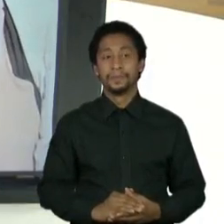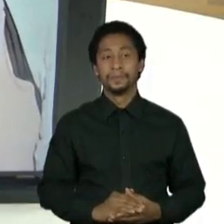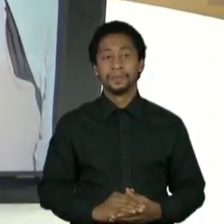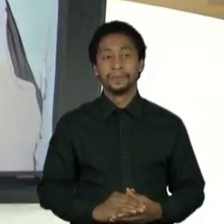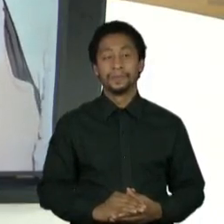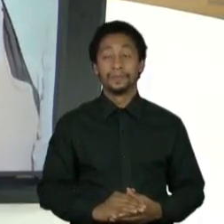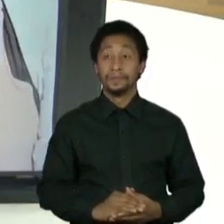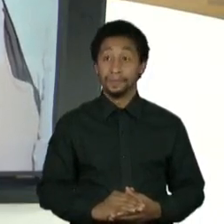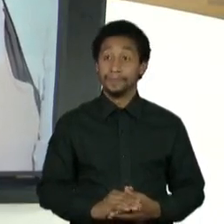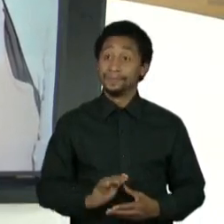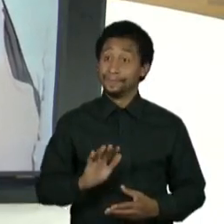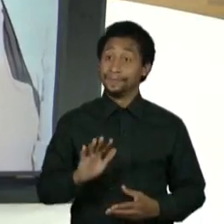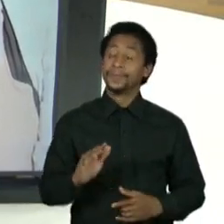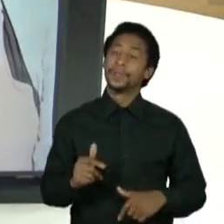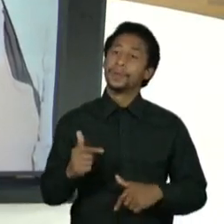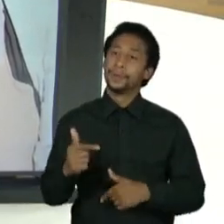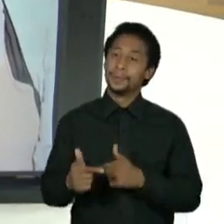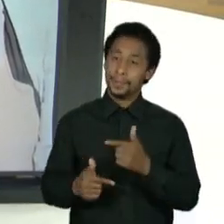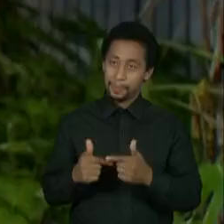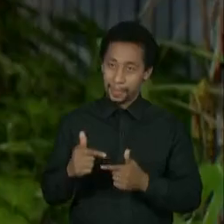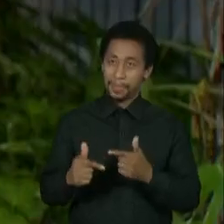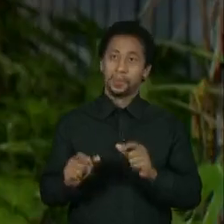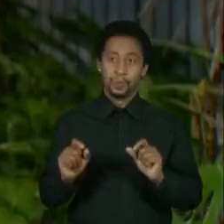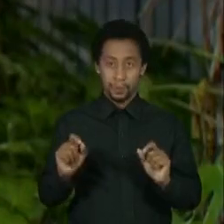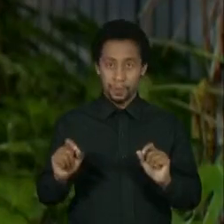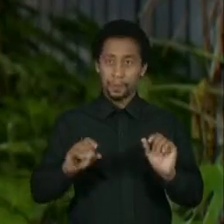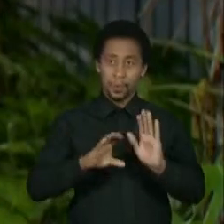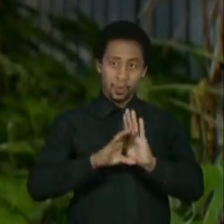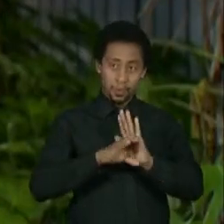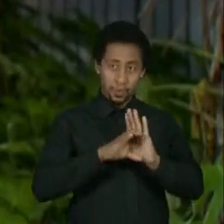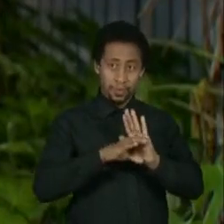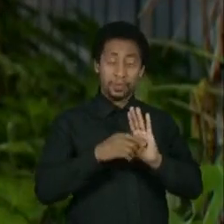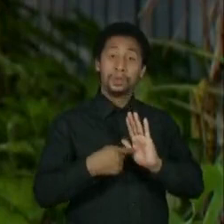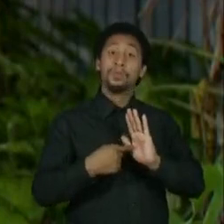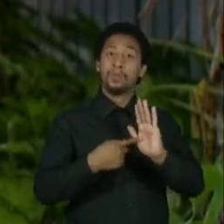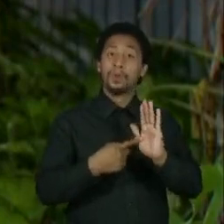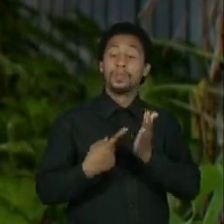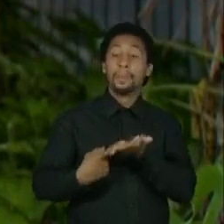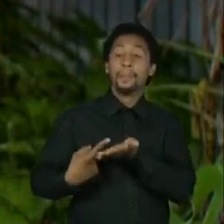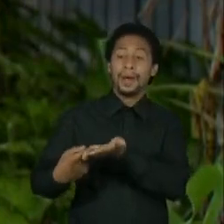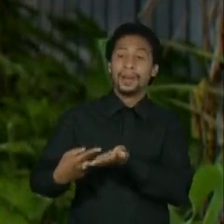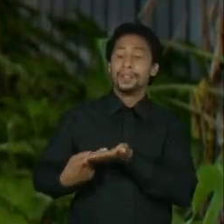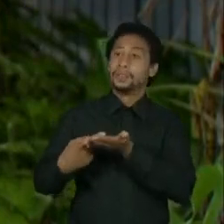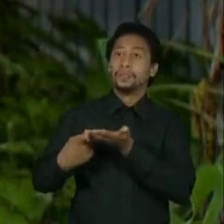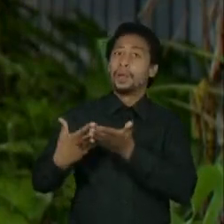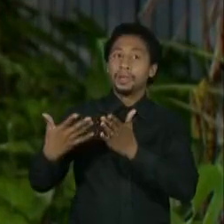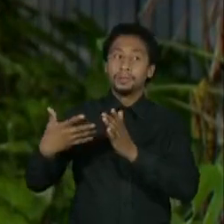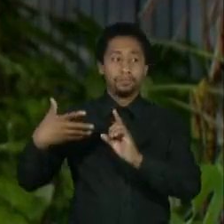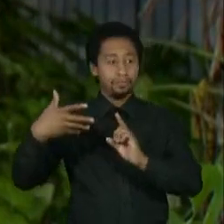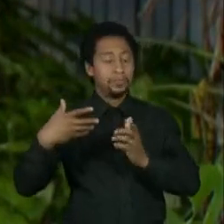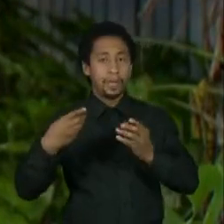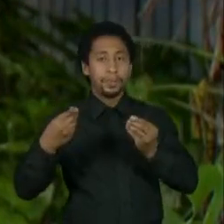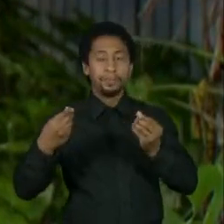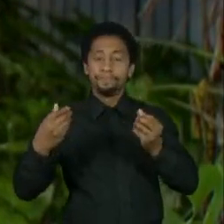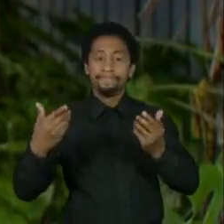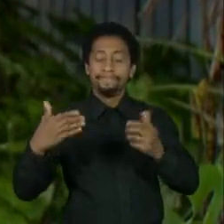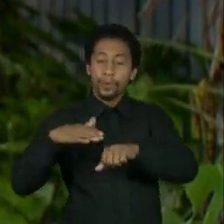Eu trabalho mesmo com o conceito de um pacto não verbalizado, mas que